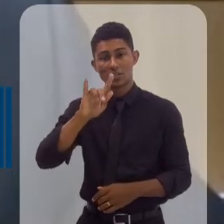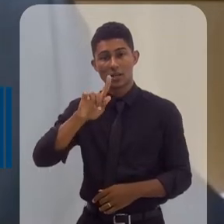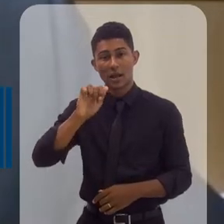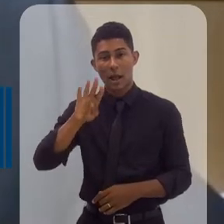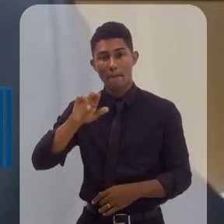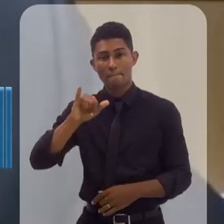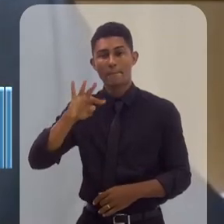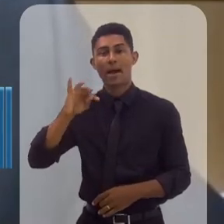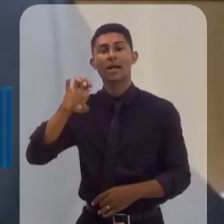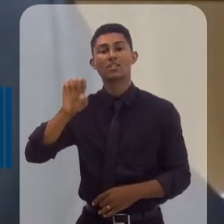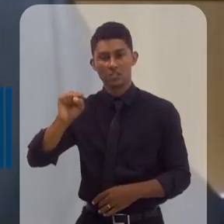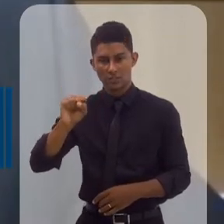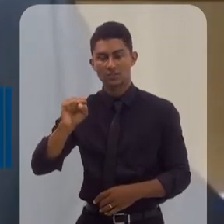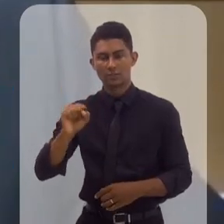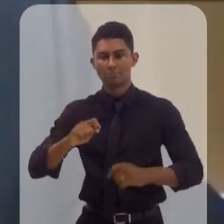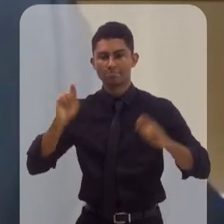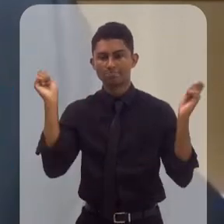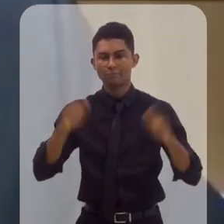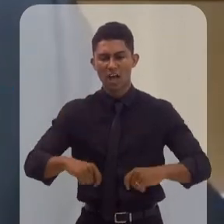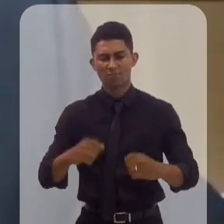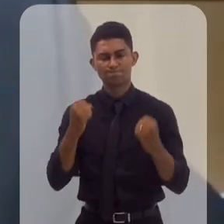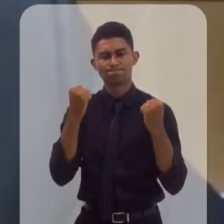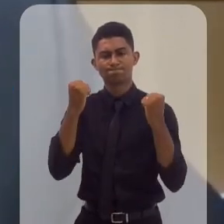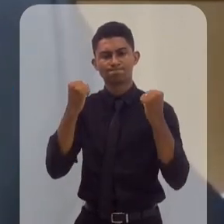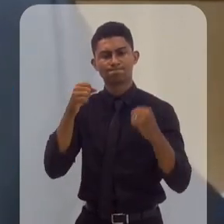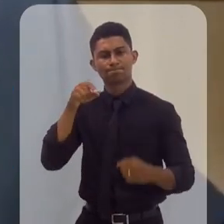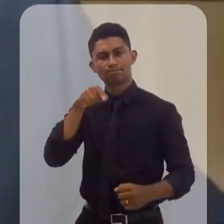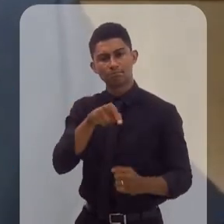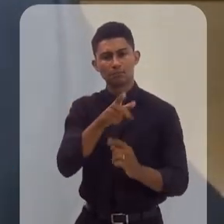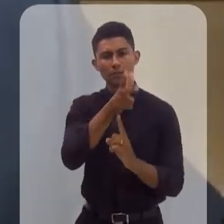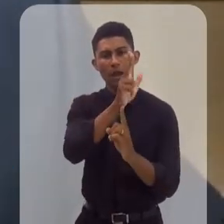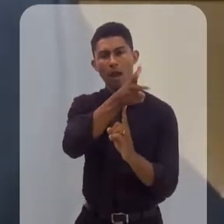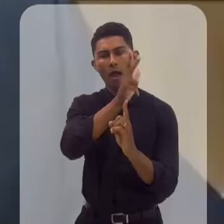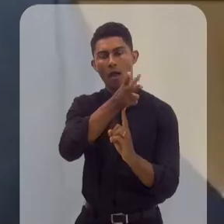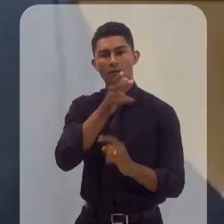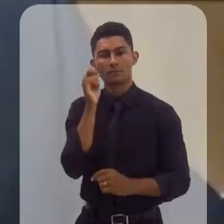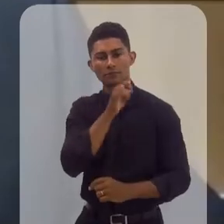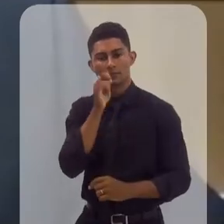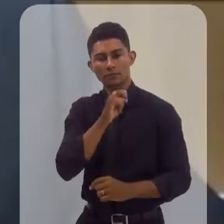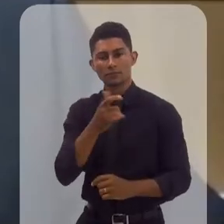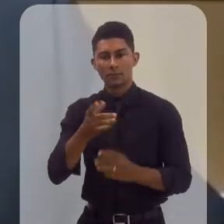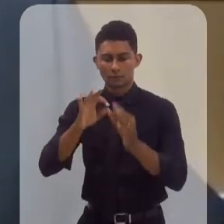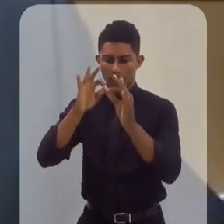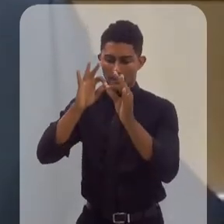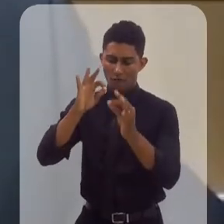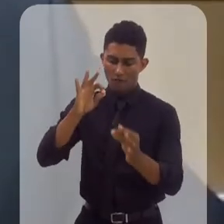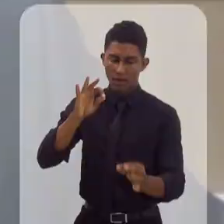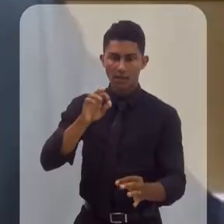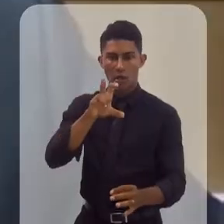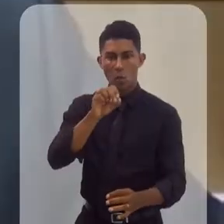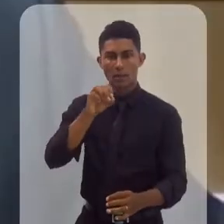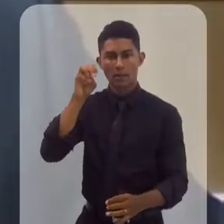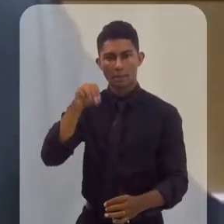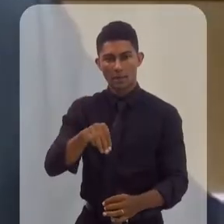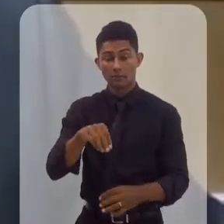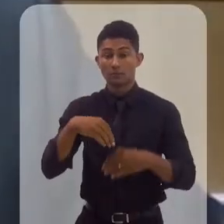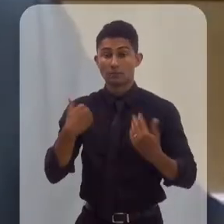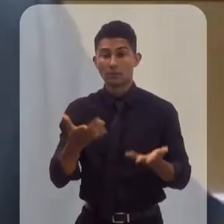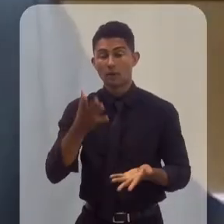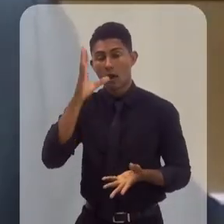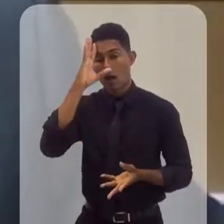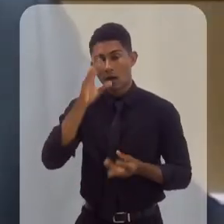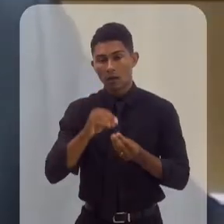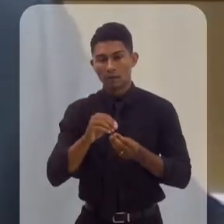pico de potência que poderia ser a potência de Olic Offshore, isso somente até 50 metros de profundidade. O potencial de